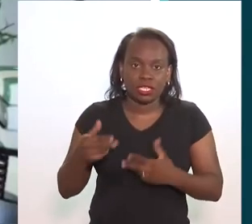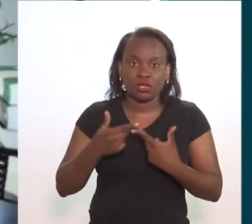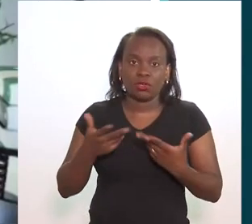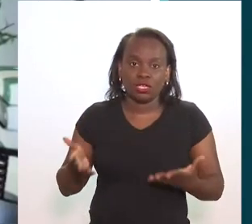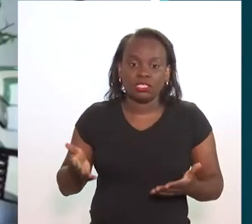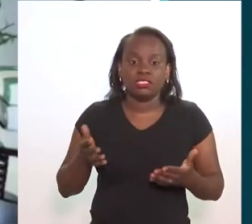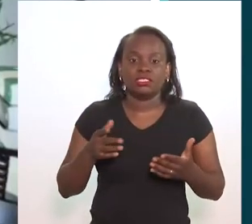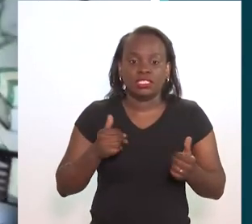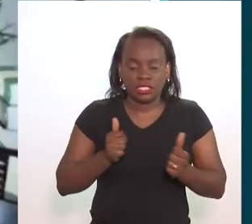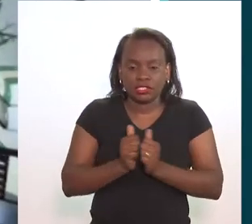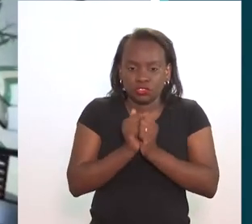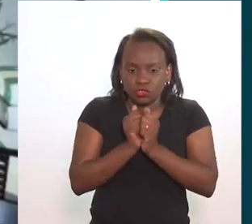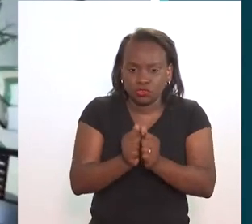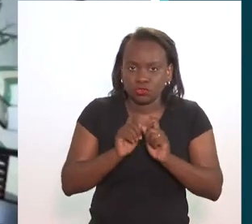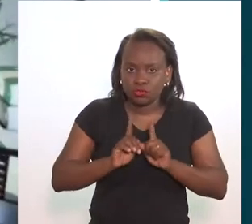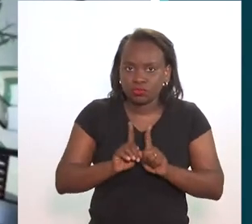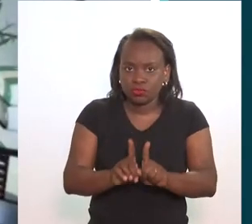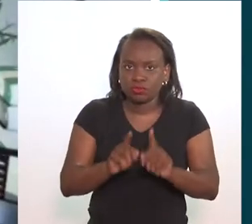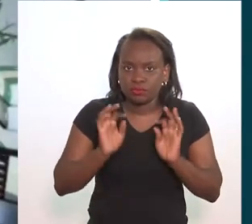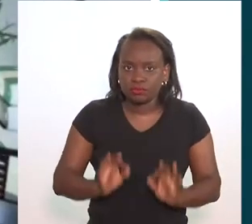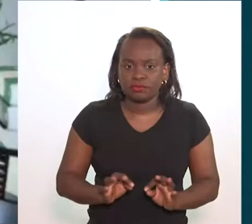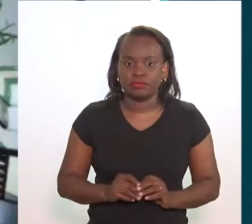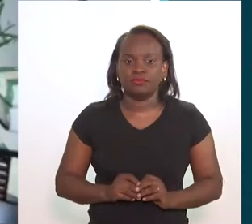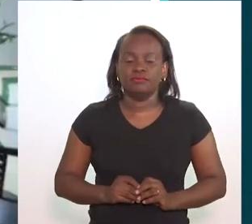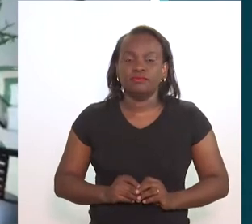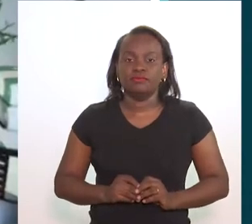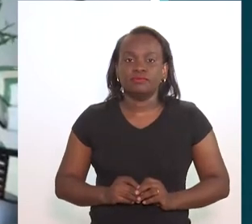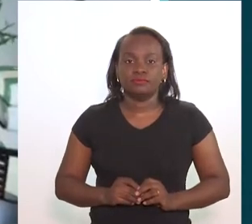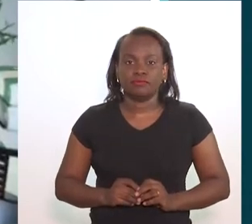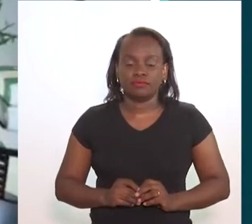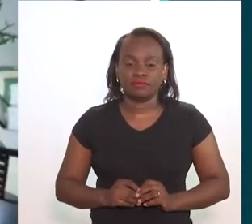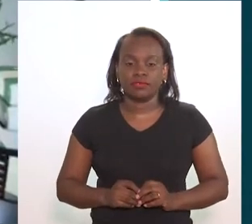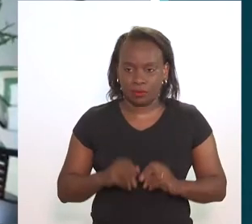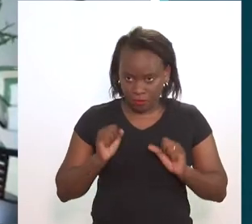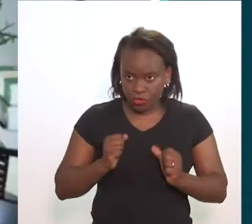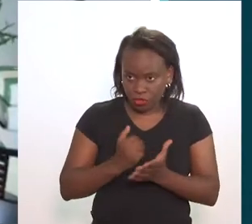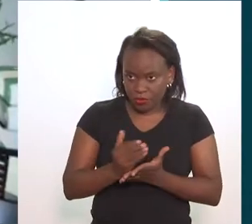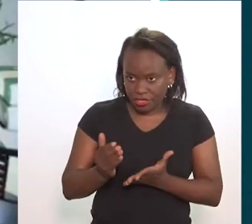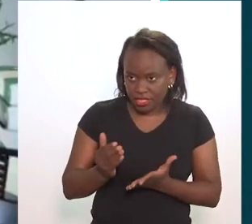cultura, arte, educação são coisas que caminham juntas, né?